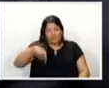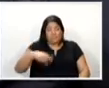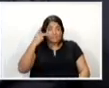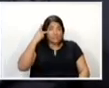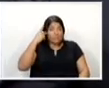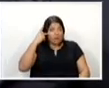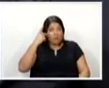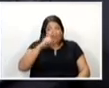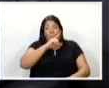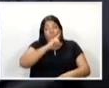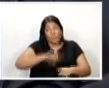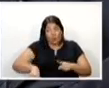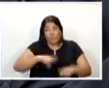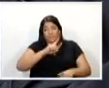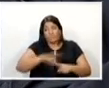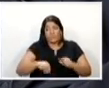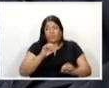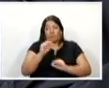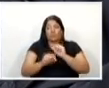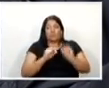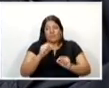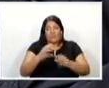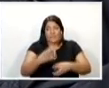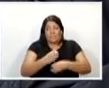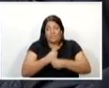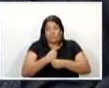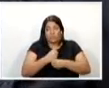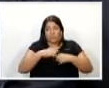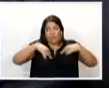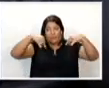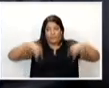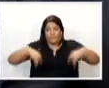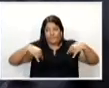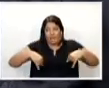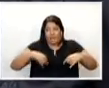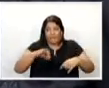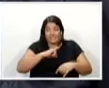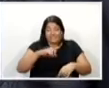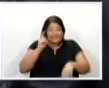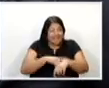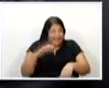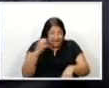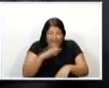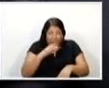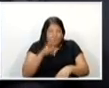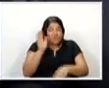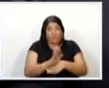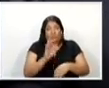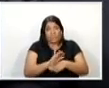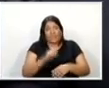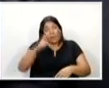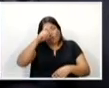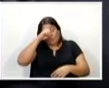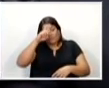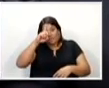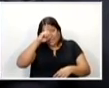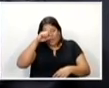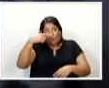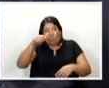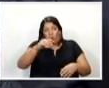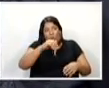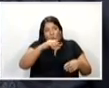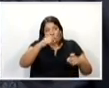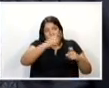a retenção de macas de atendimento de urgência pública por parte dos hospitais, clínicas ou congêneres para os quais os